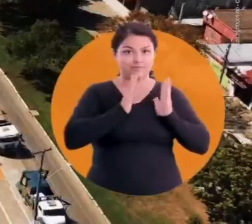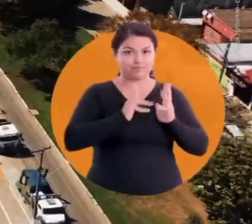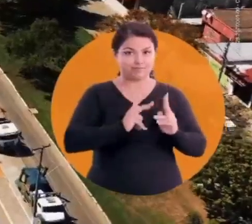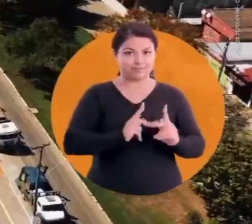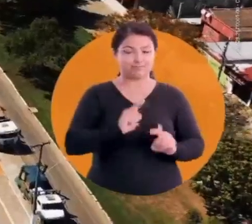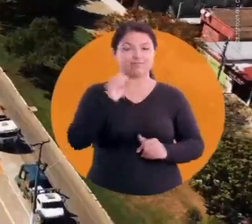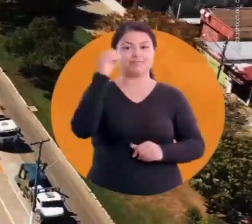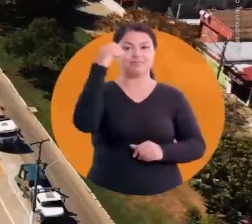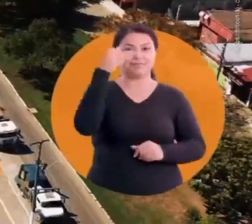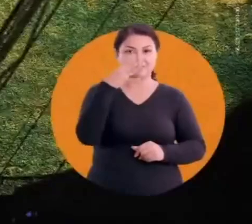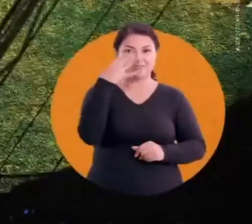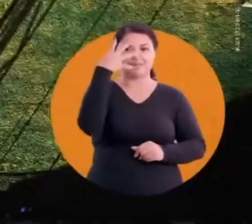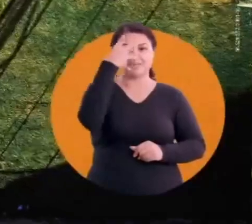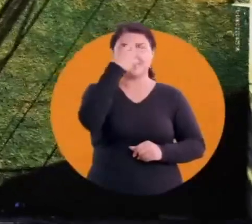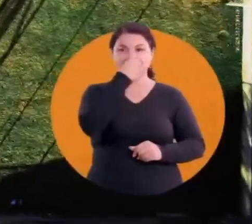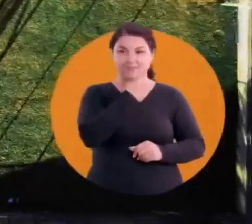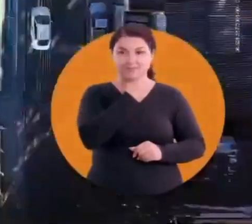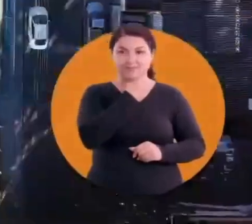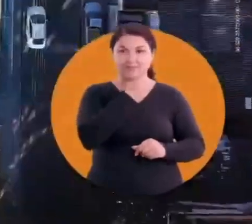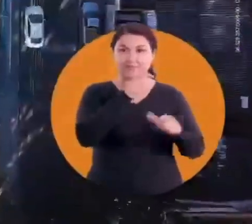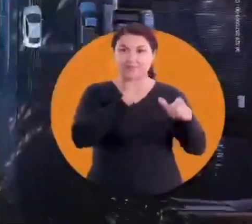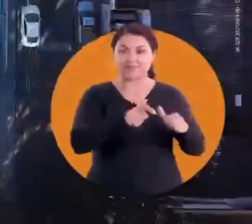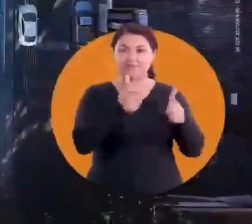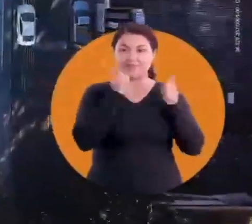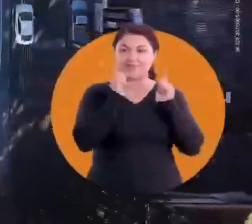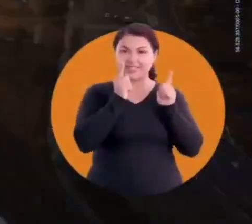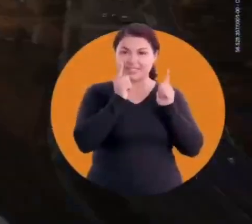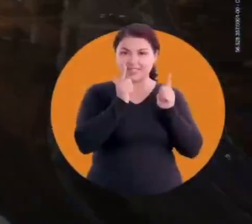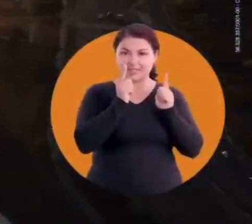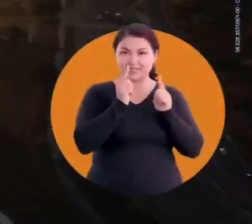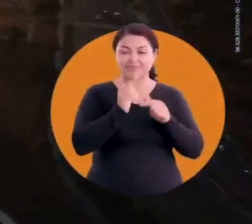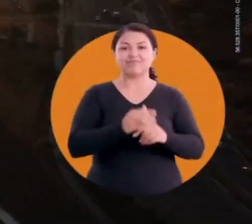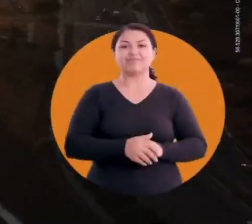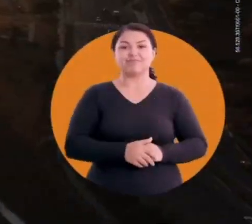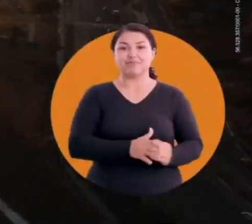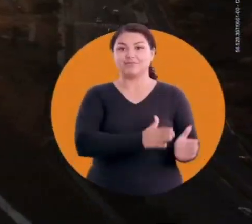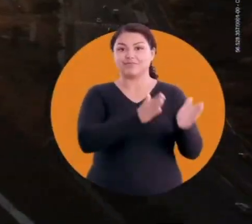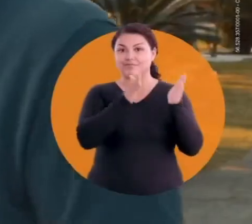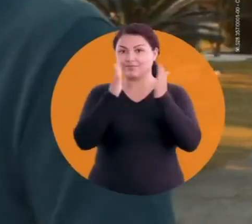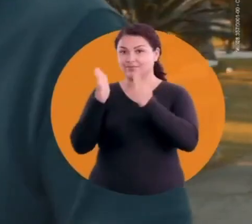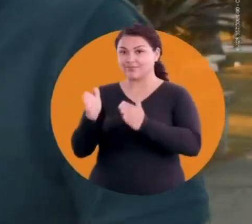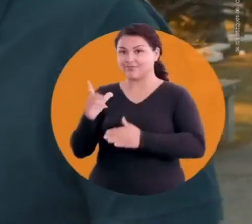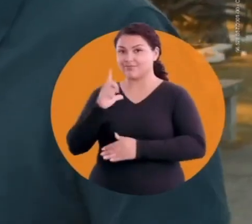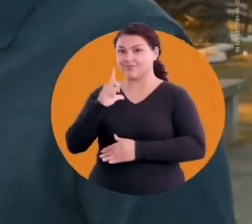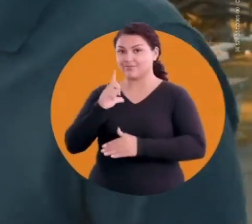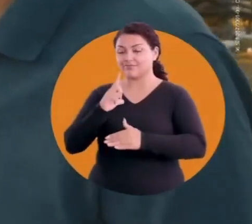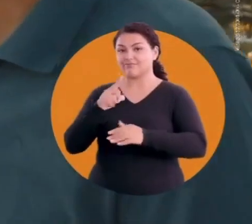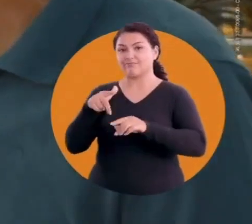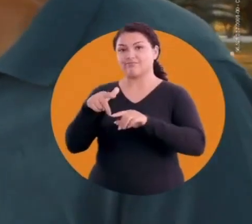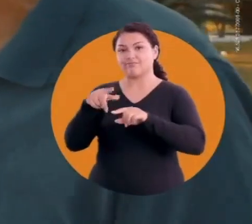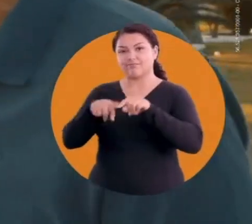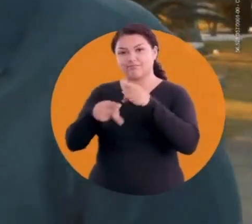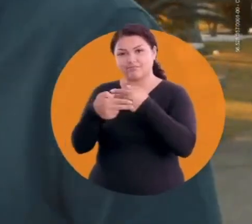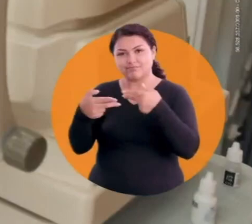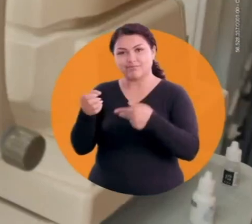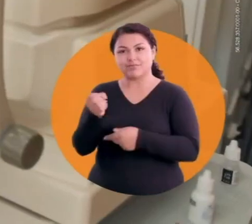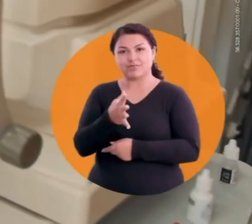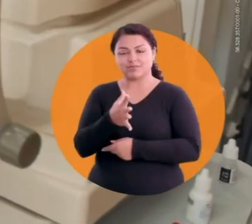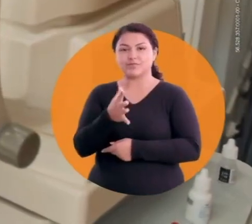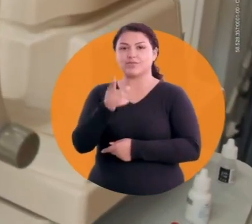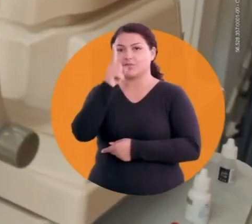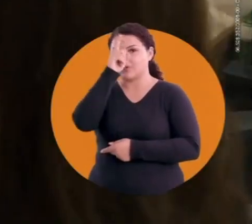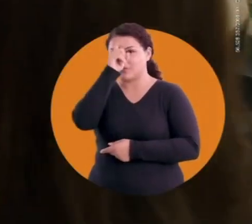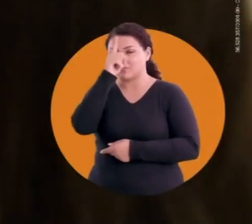cidade limpa, iluminada, bonita E espaços de lazer como o futuro Eco Parque E de outro lado a gente tem equipamentos novos